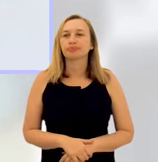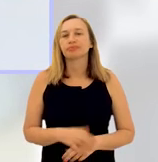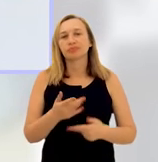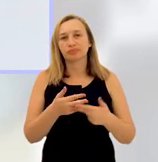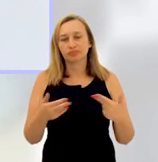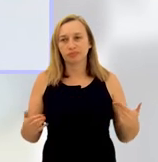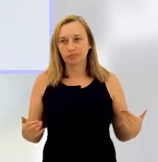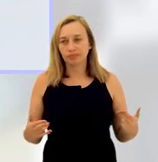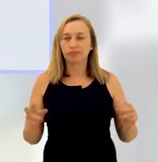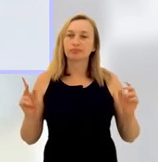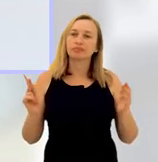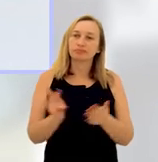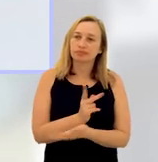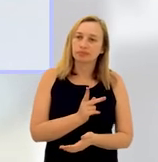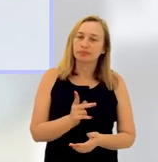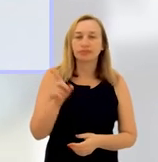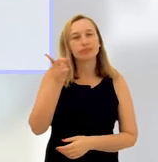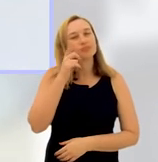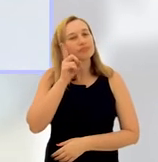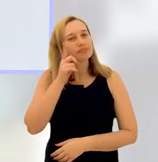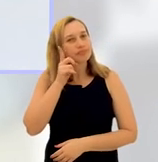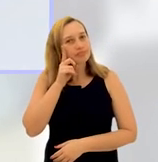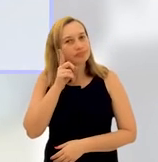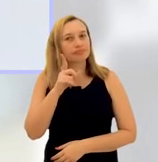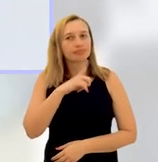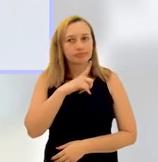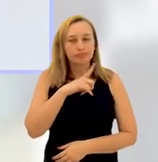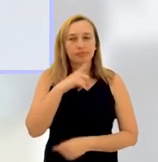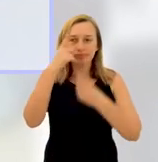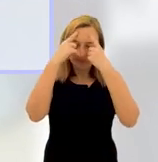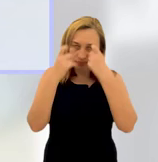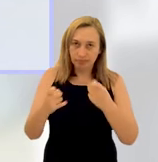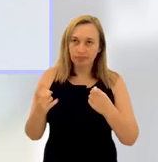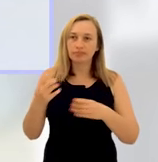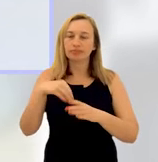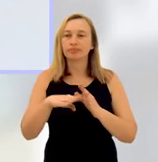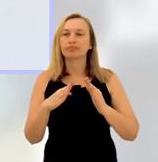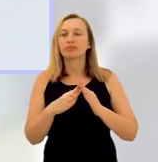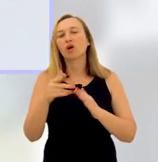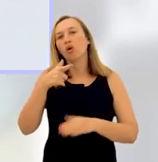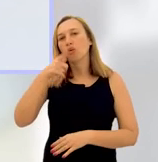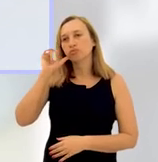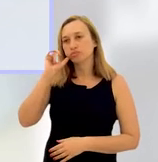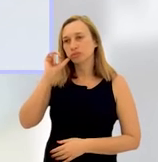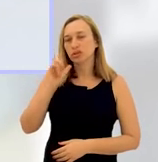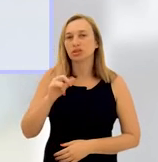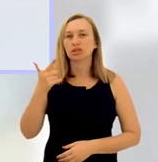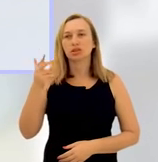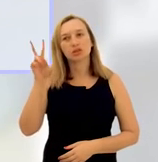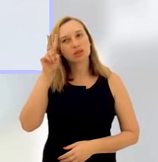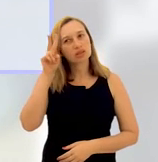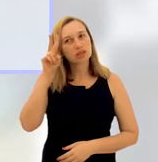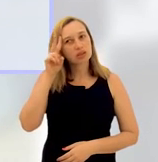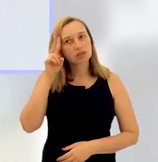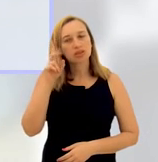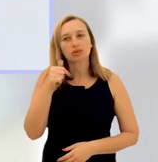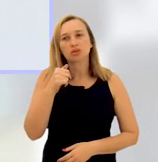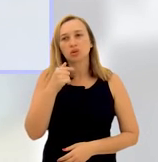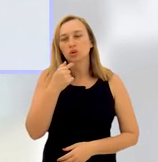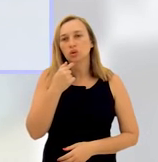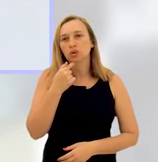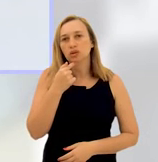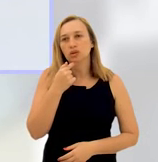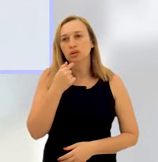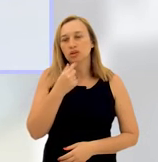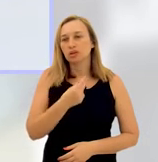Enfim, são inúmeros casos, como todos os dias nós temos casos e mais casos de violência doméstica. Por exemplo, ontem, segunda-feira,